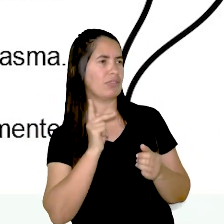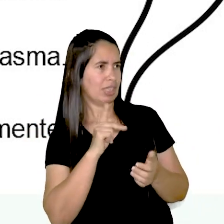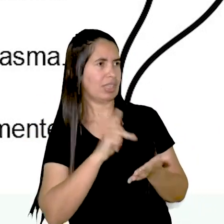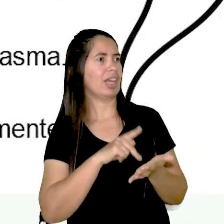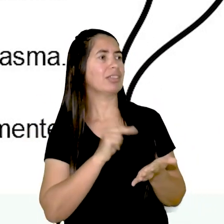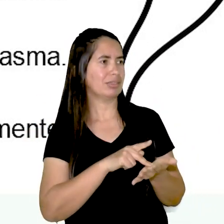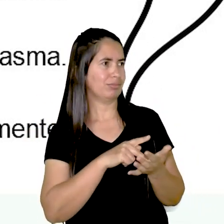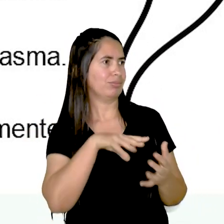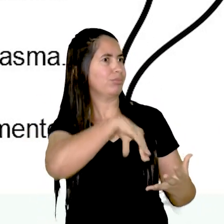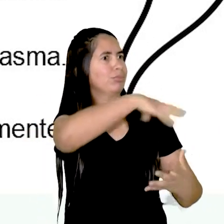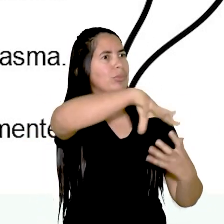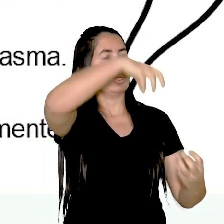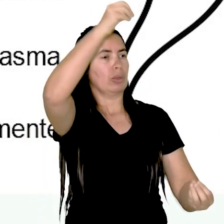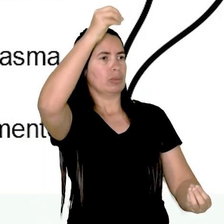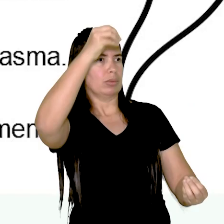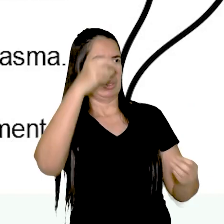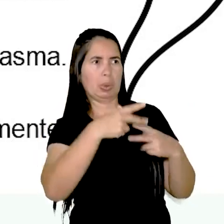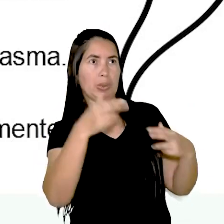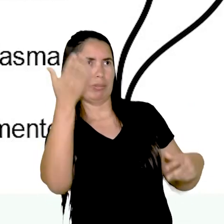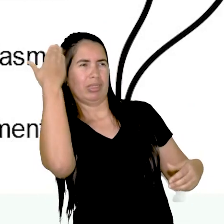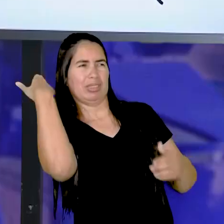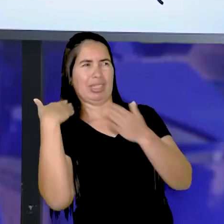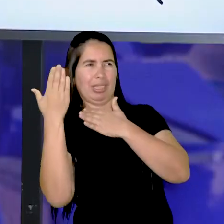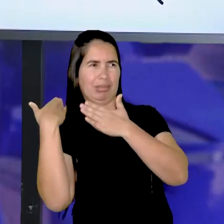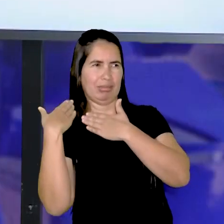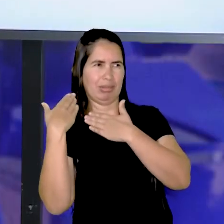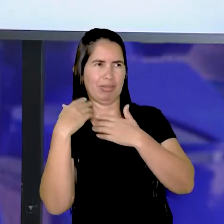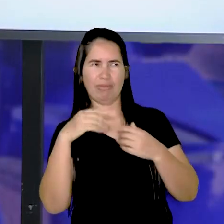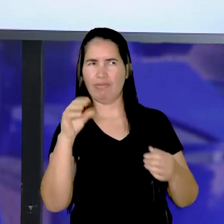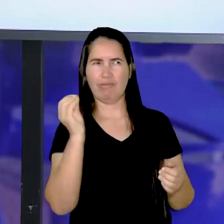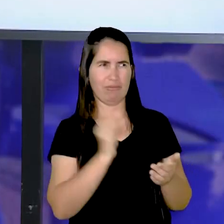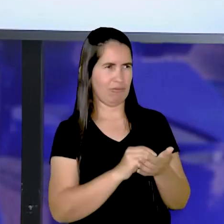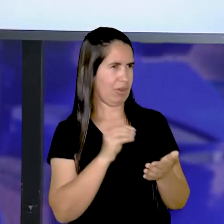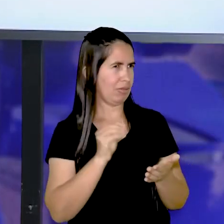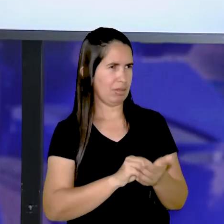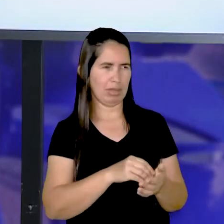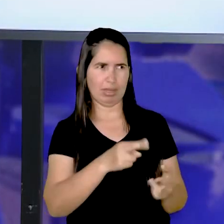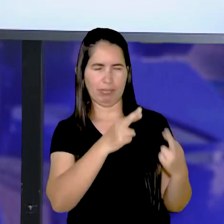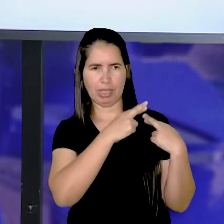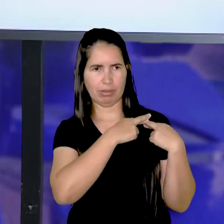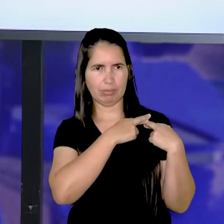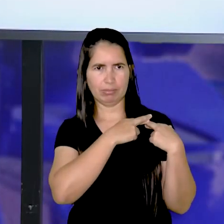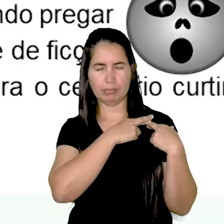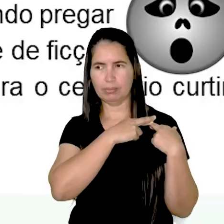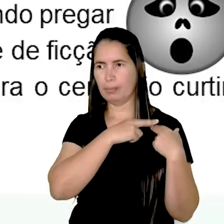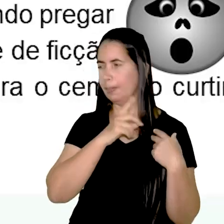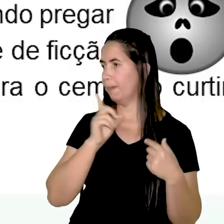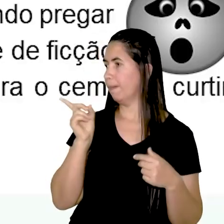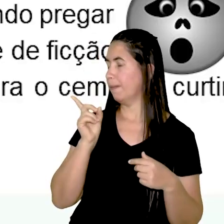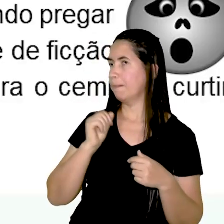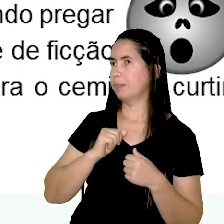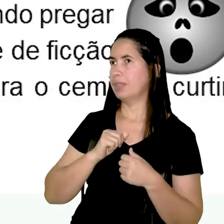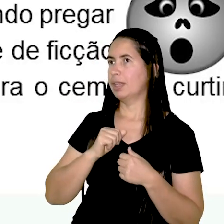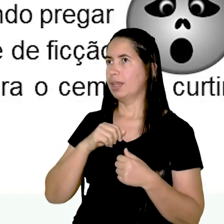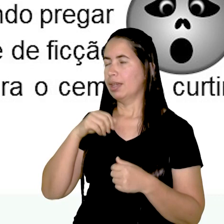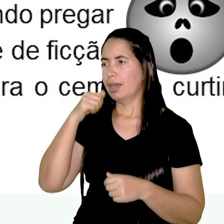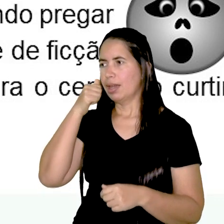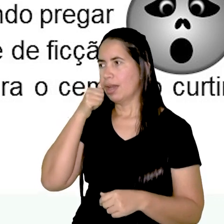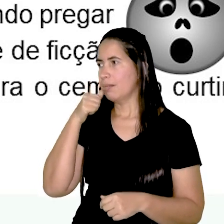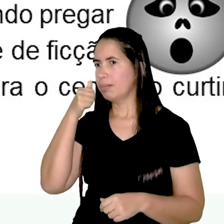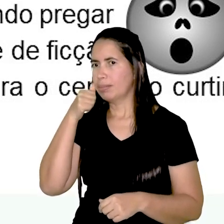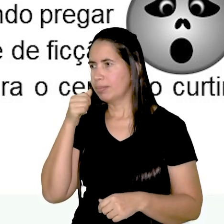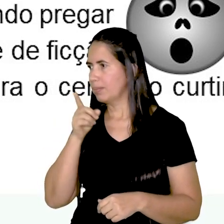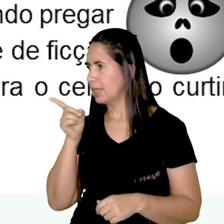fantasma é coisa de antigamente. Que falta de respeito. Camila, sem fôlego, ouviu aquele